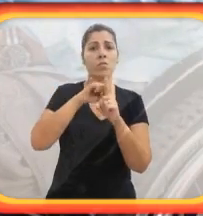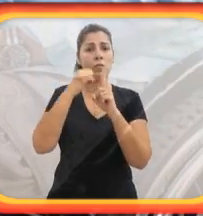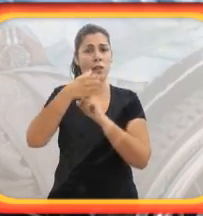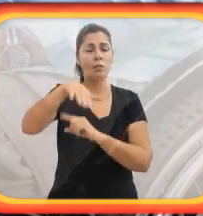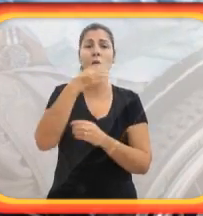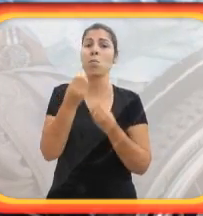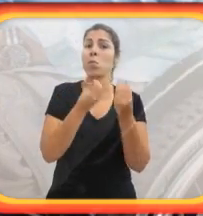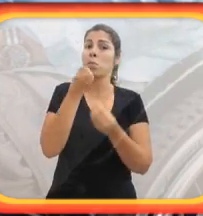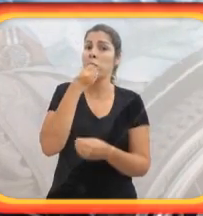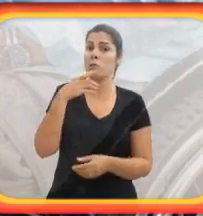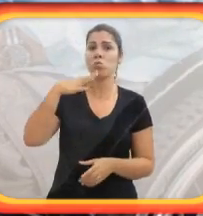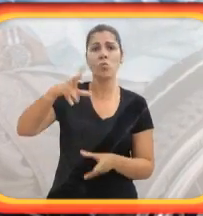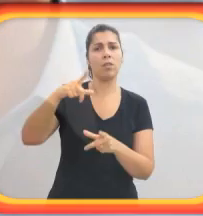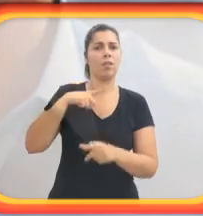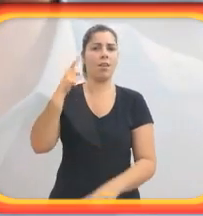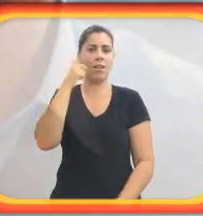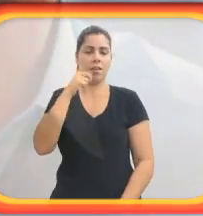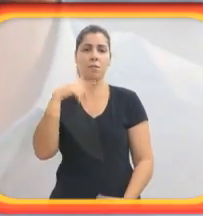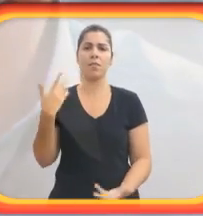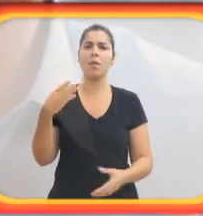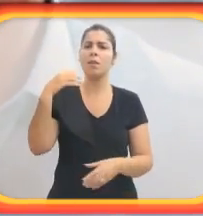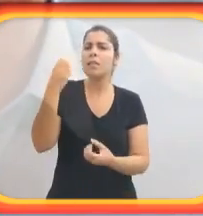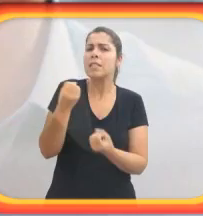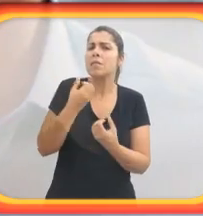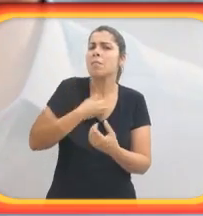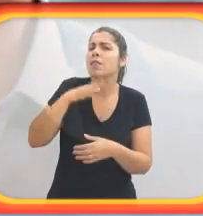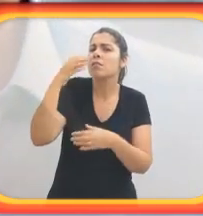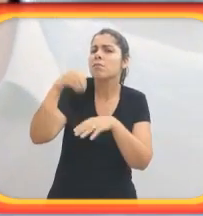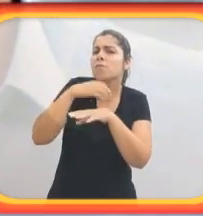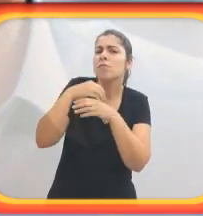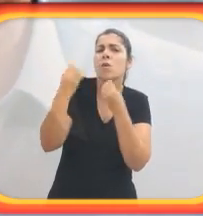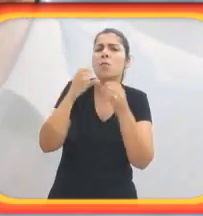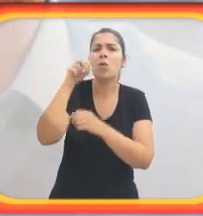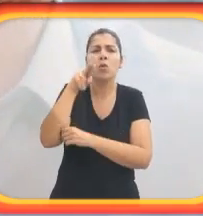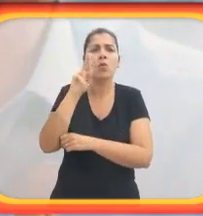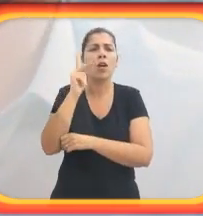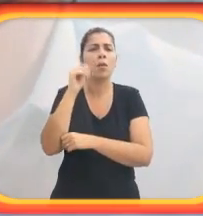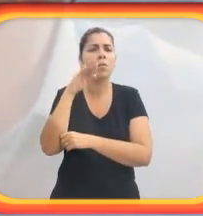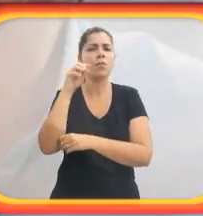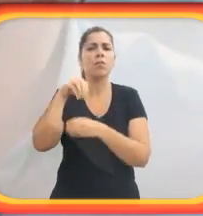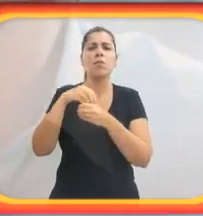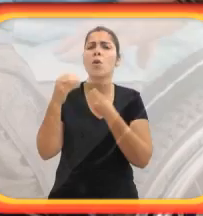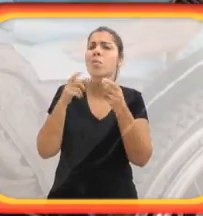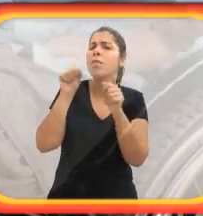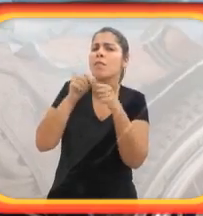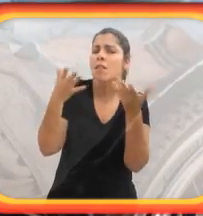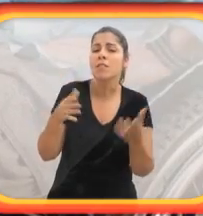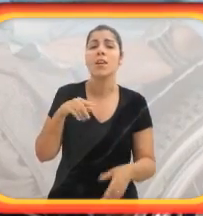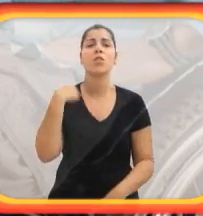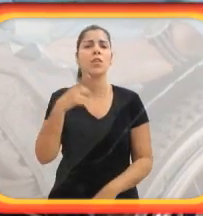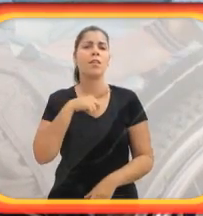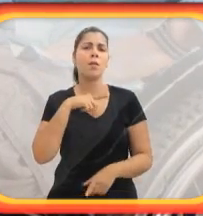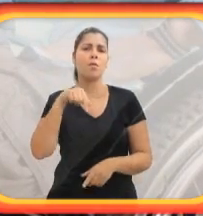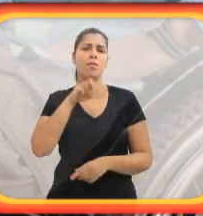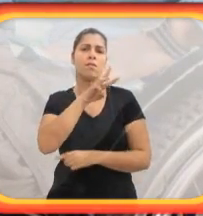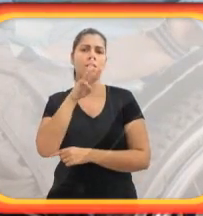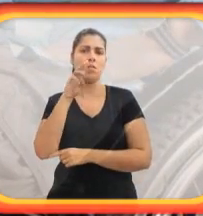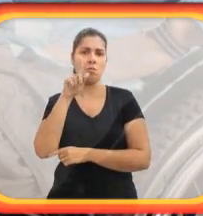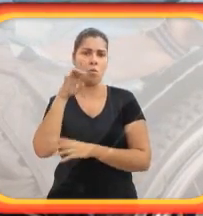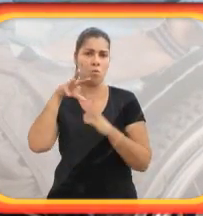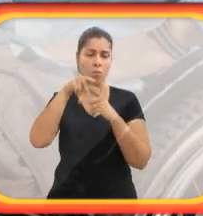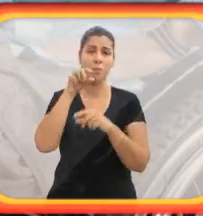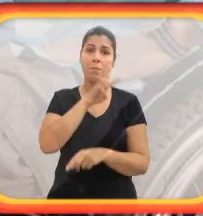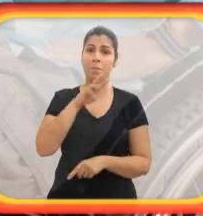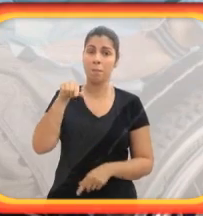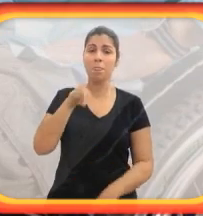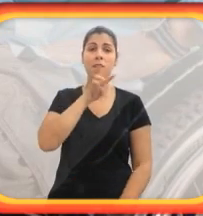a sociedade como um todo ganha. Para quem quiser ter mais informações sobre o ONU Habitat, como é que ela faz? Nós temos o site global da nossa